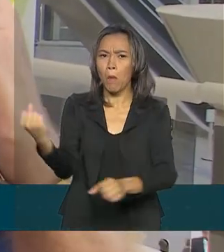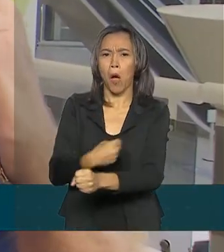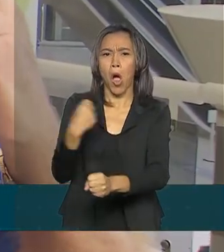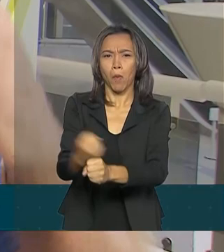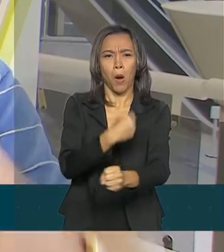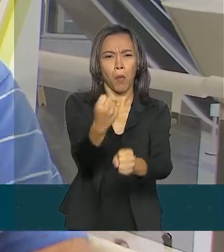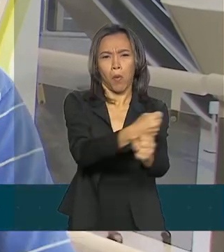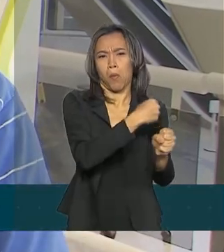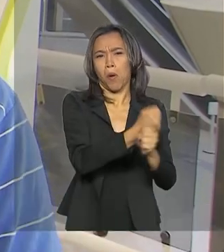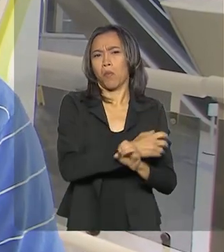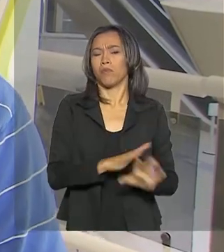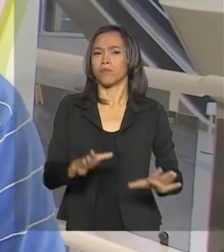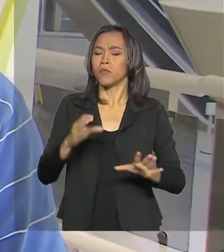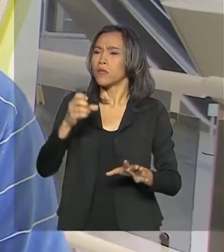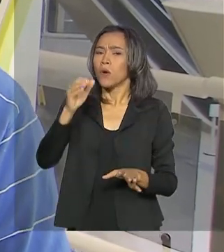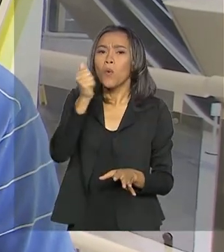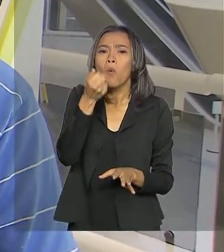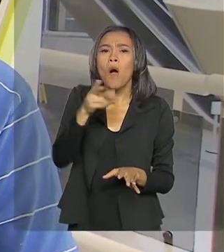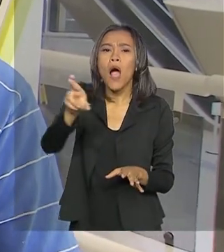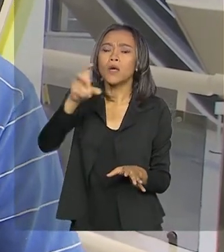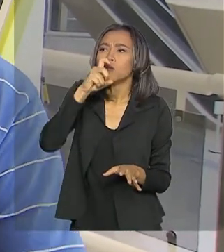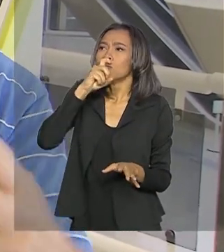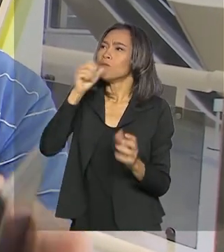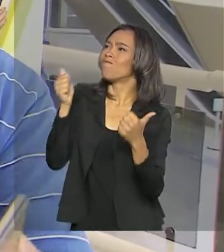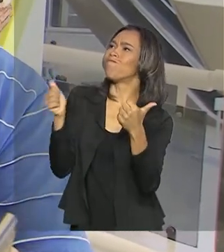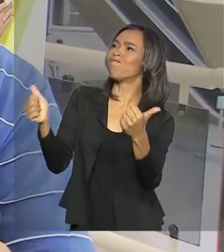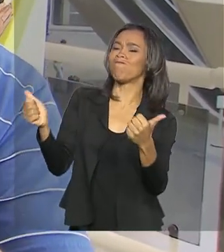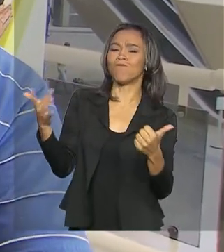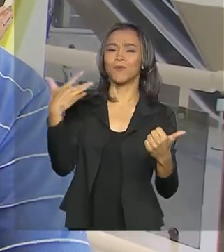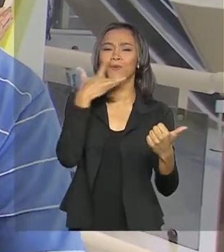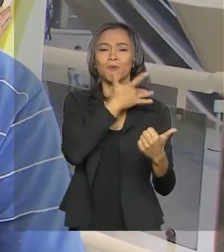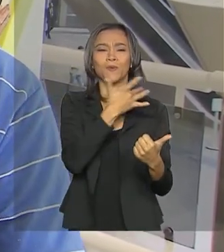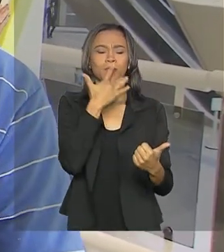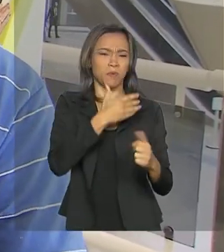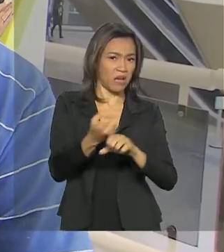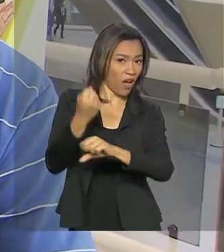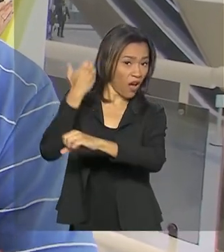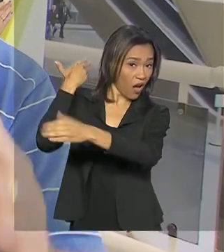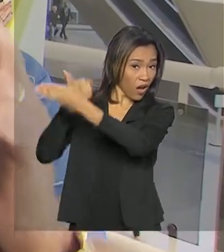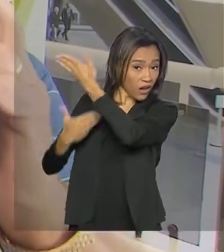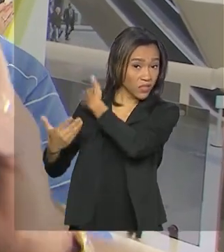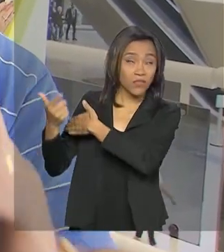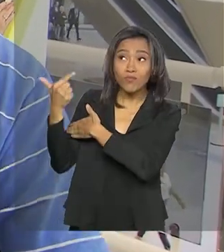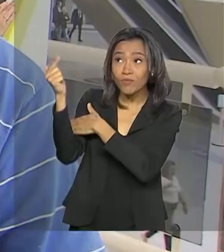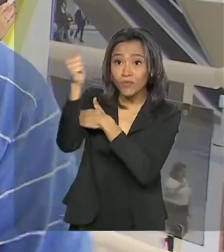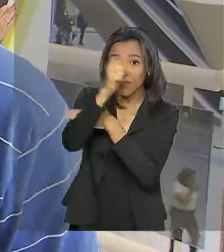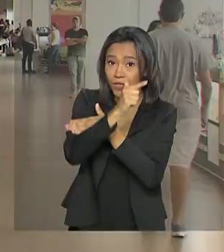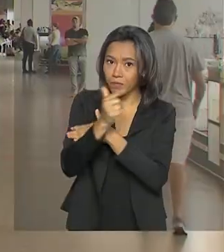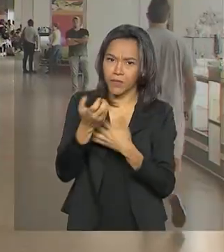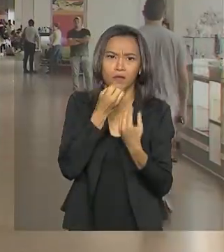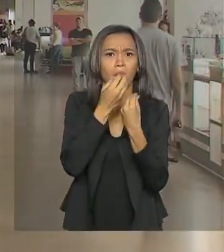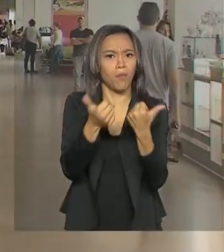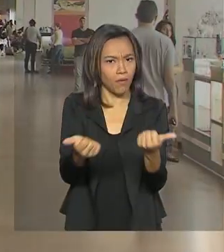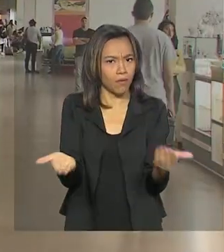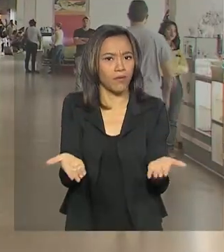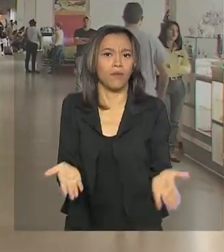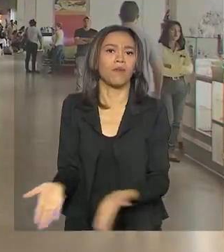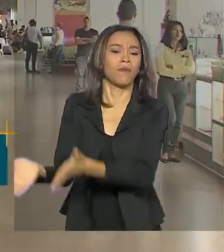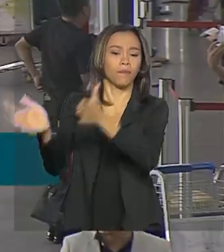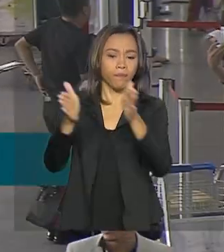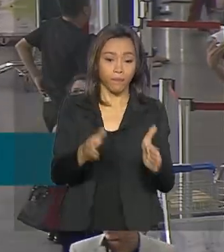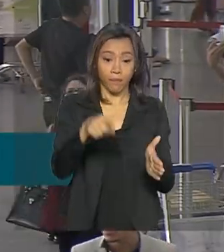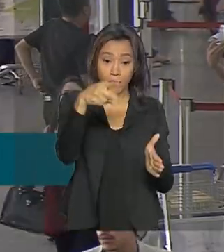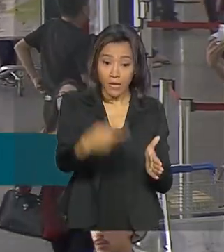o ar-condicionado está funcionando, que um tempo atrás ele não existia, mas está muito bom. Os terminais de